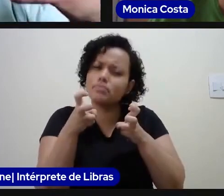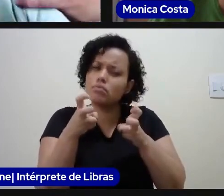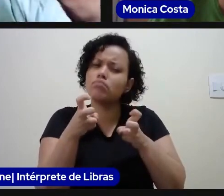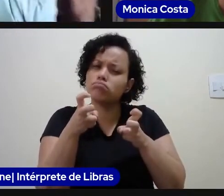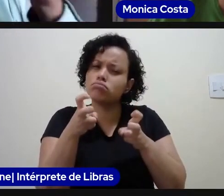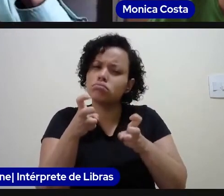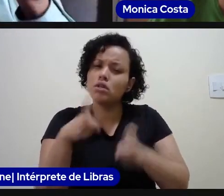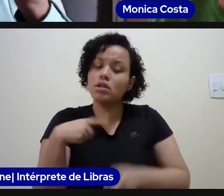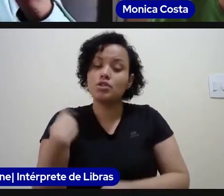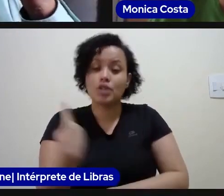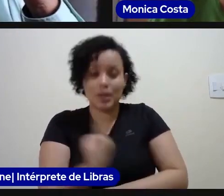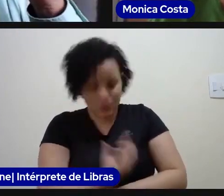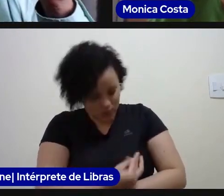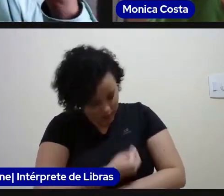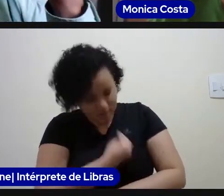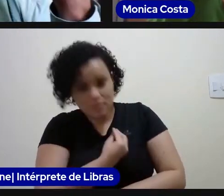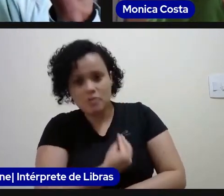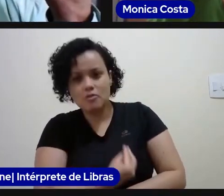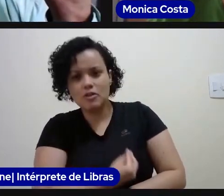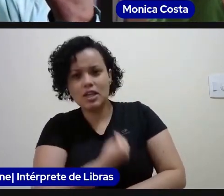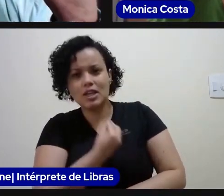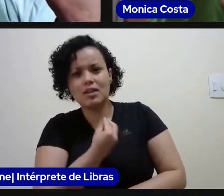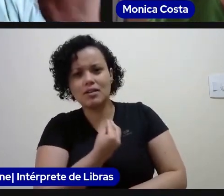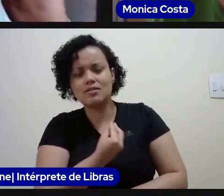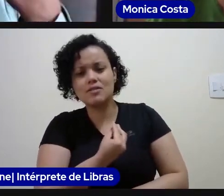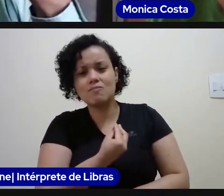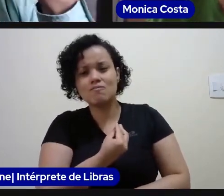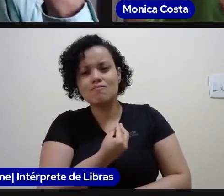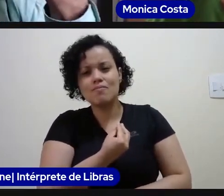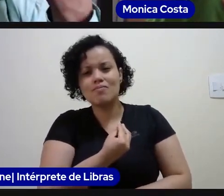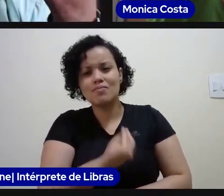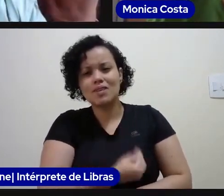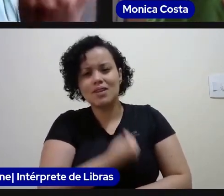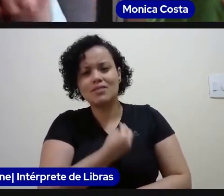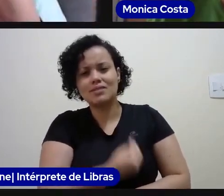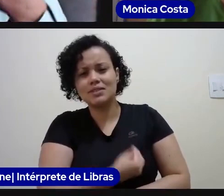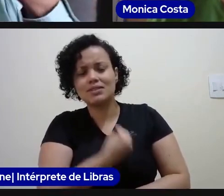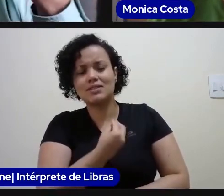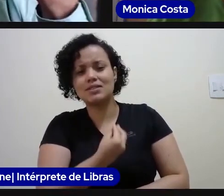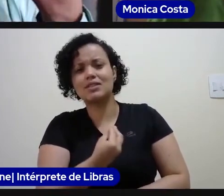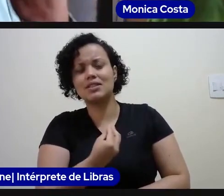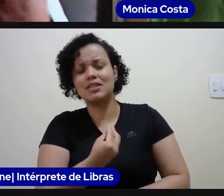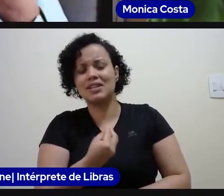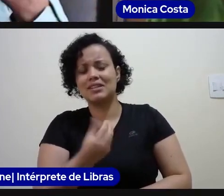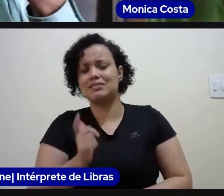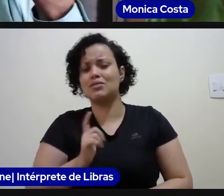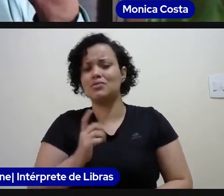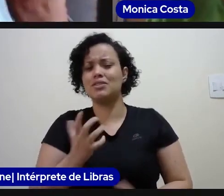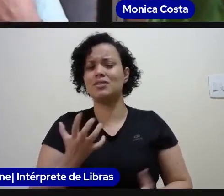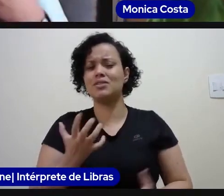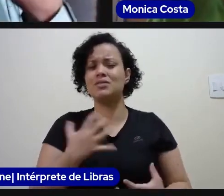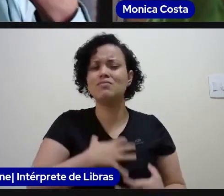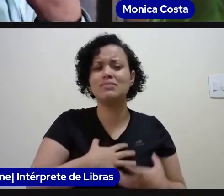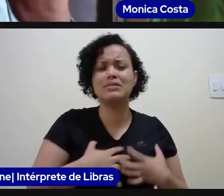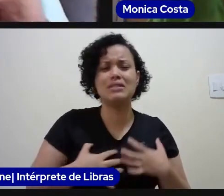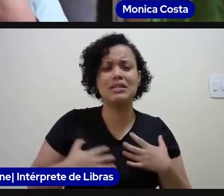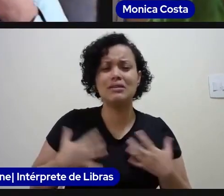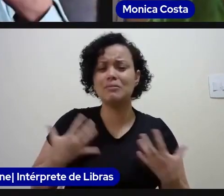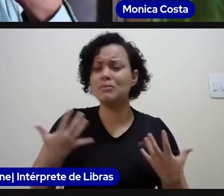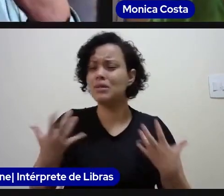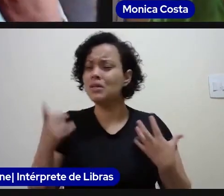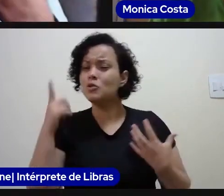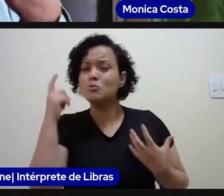nossas vidas estão passando por um drama no qual os outros,